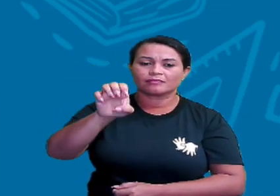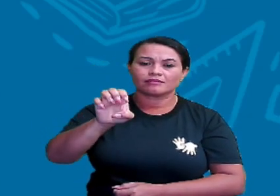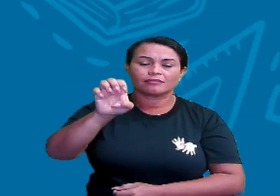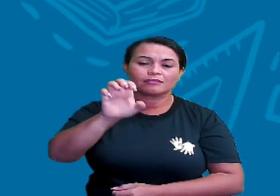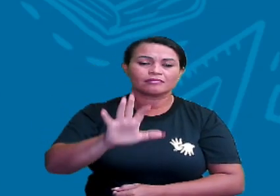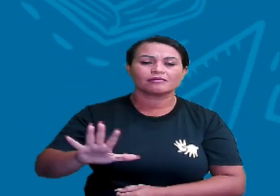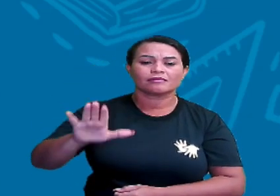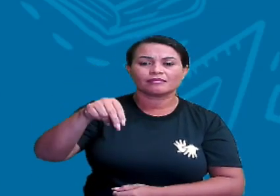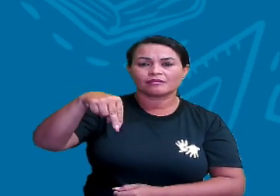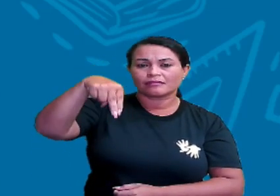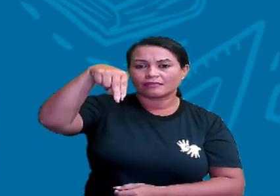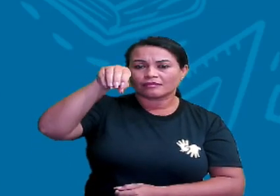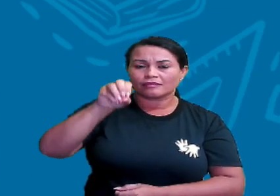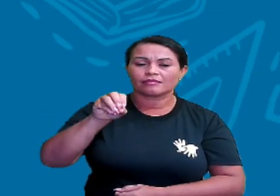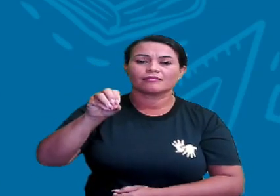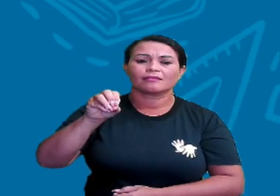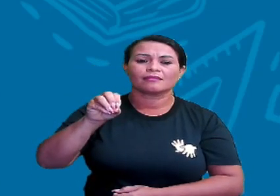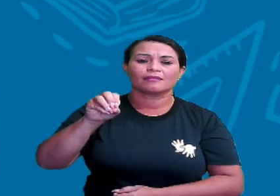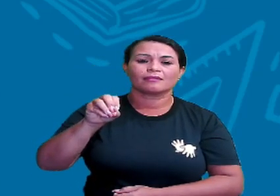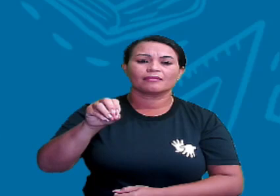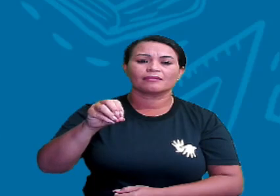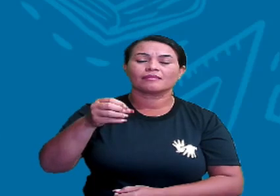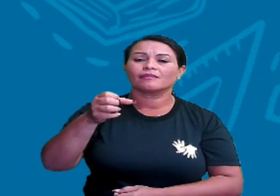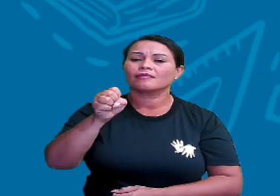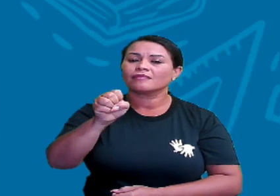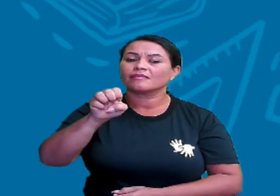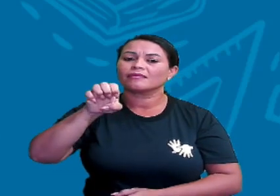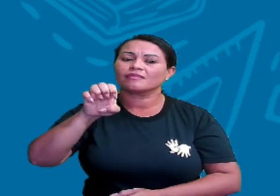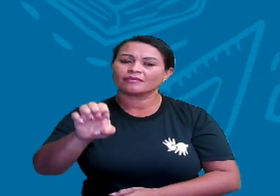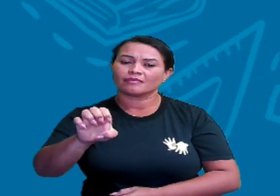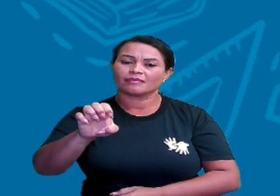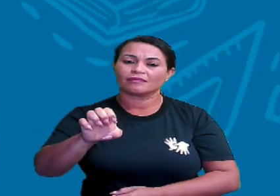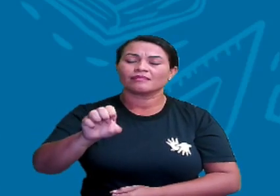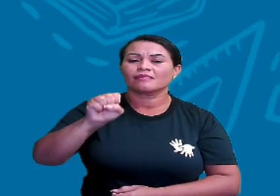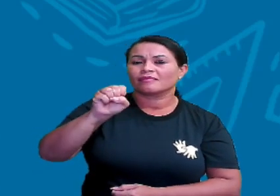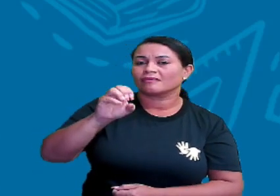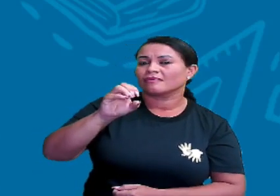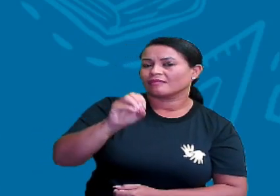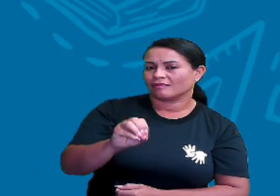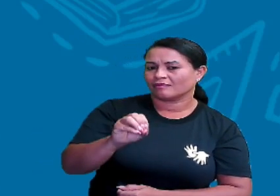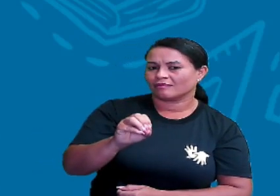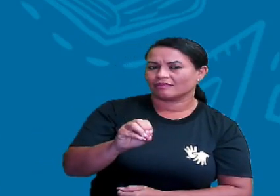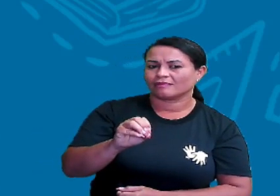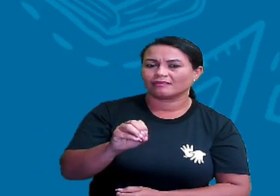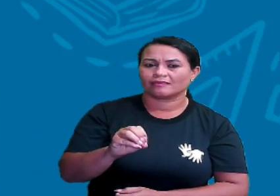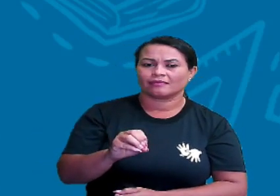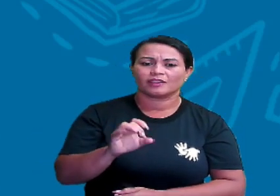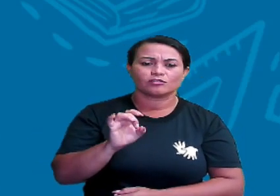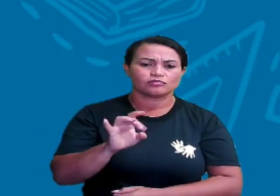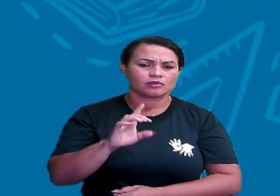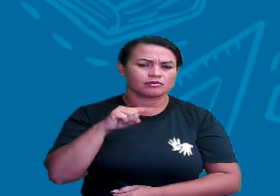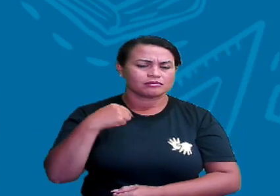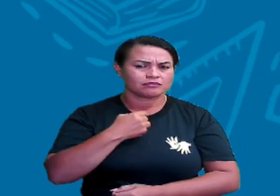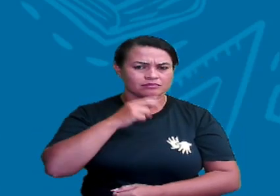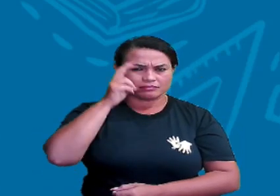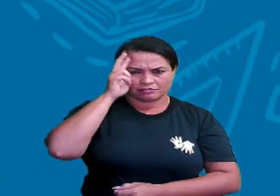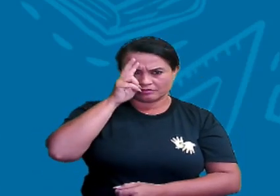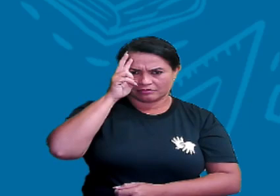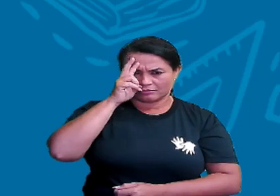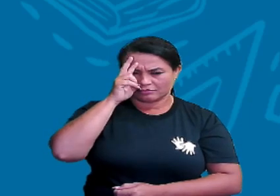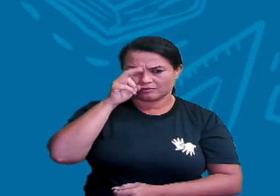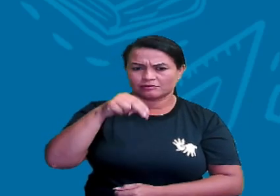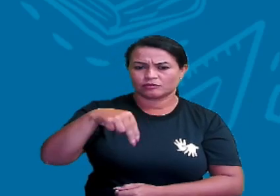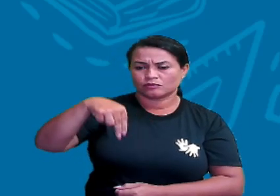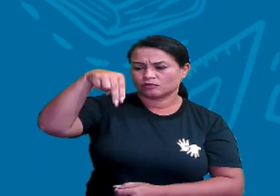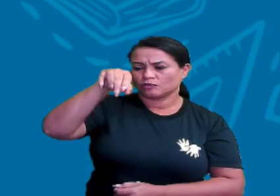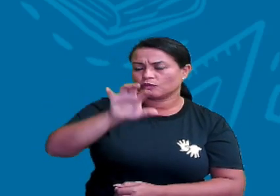eu tenho o noroeste, o sudeste e o sudoeste. Então, só para a gente lembrar. O